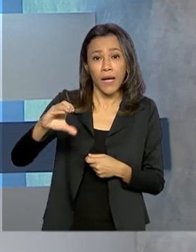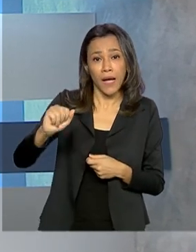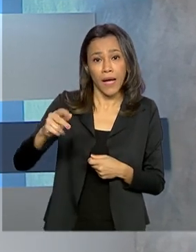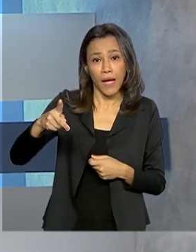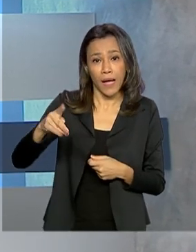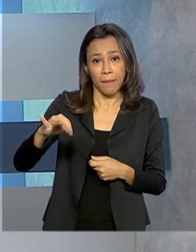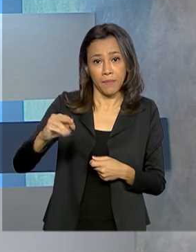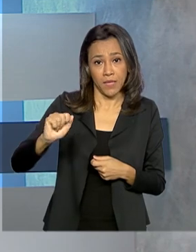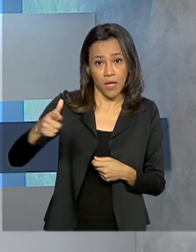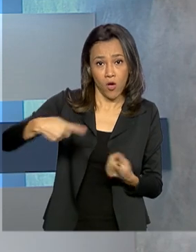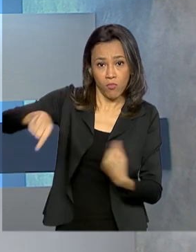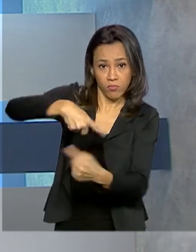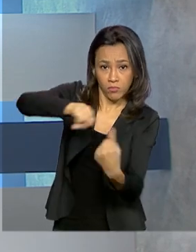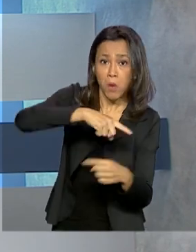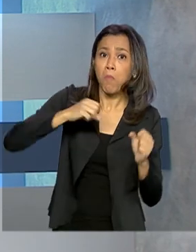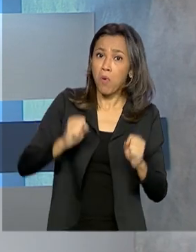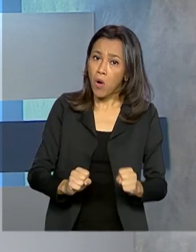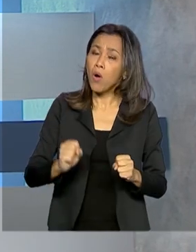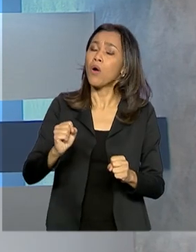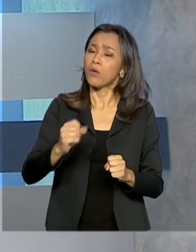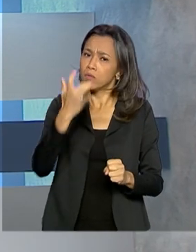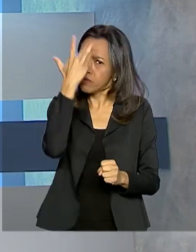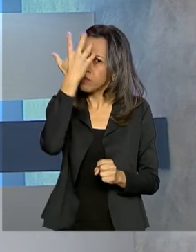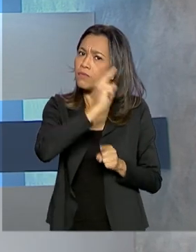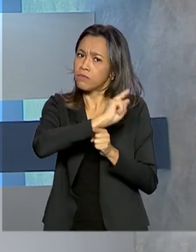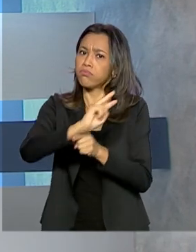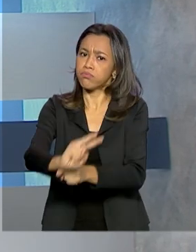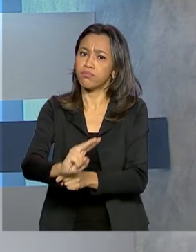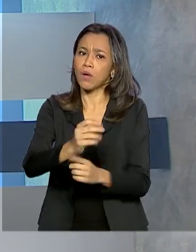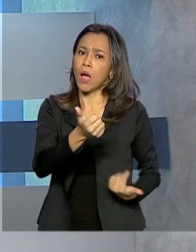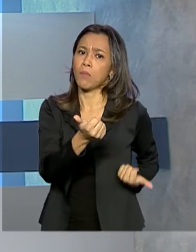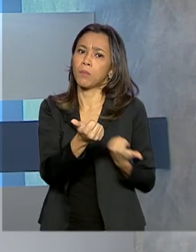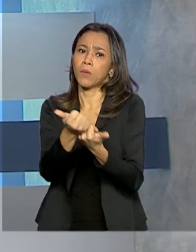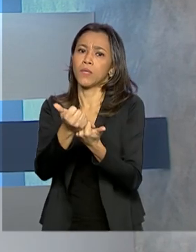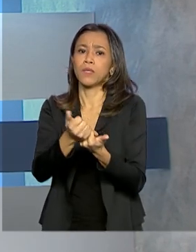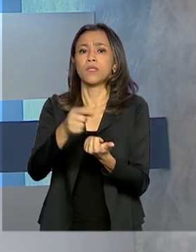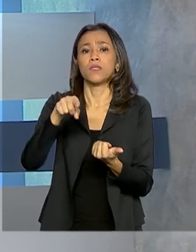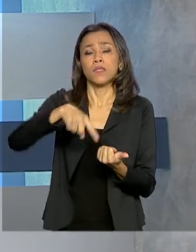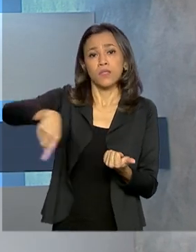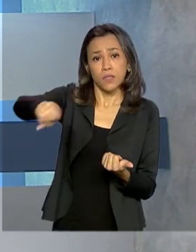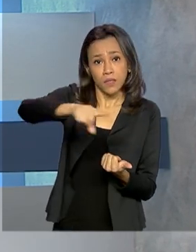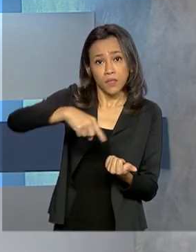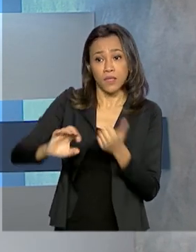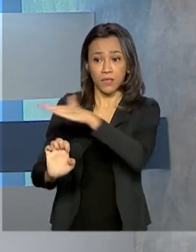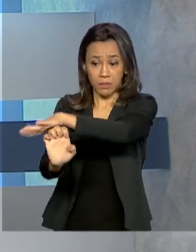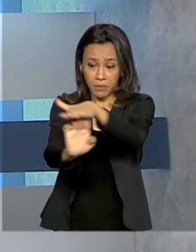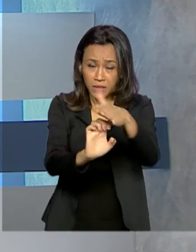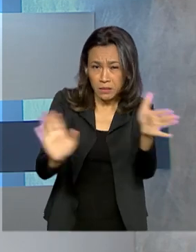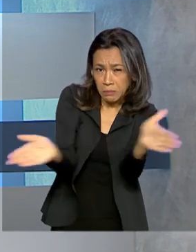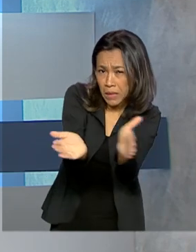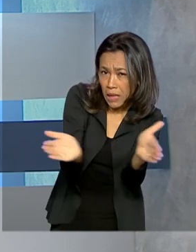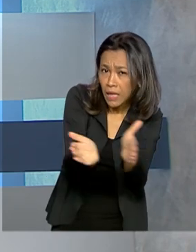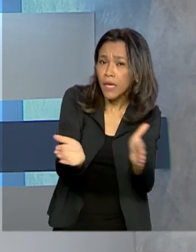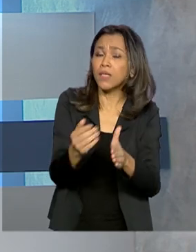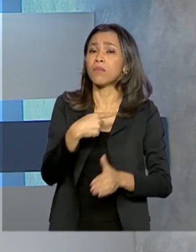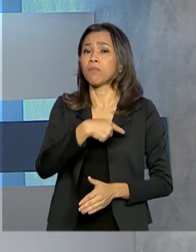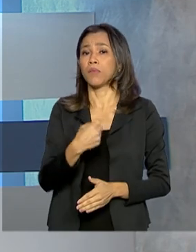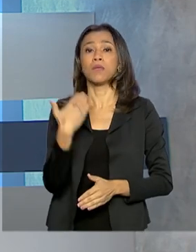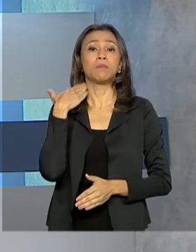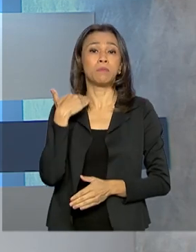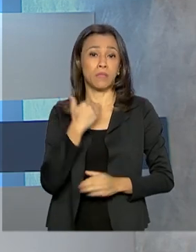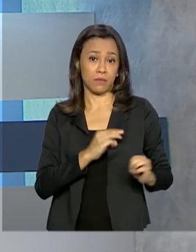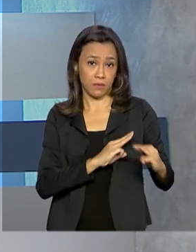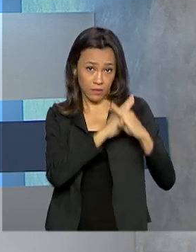acesso ao crédito facilitado do Programa Nacional de Apoio às microempresas e empresas de pequeno porte pela Caixa Econômica Federal.